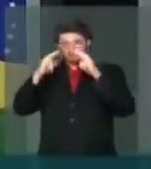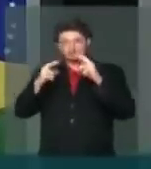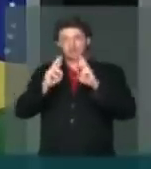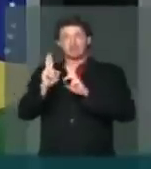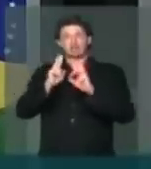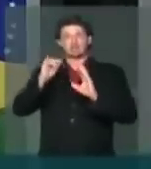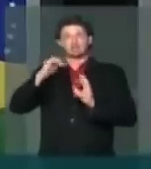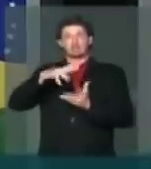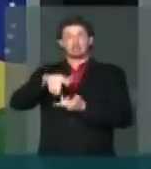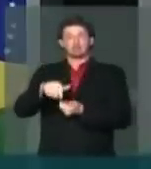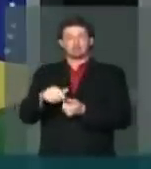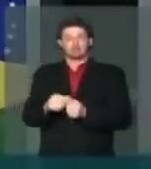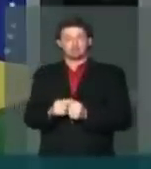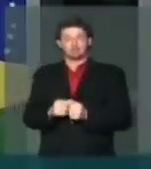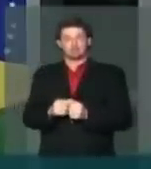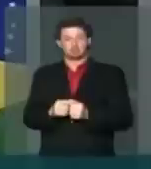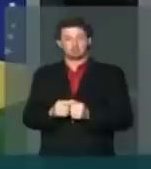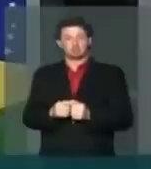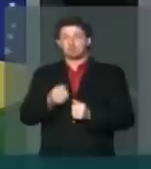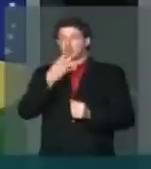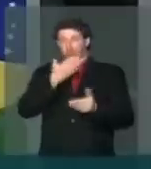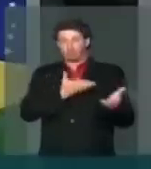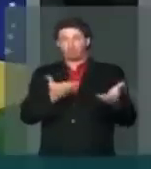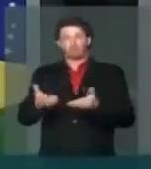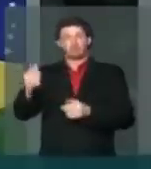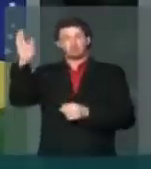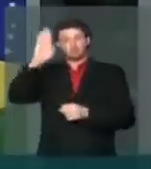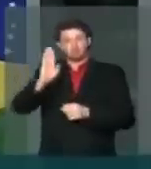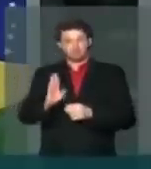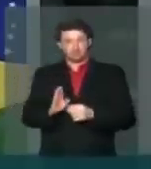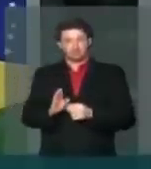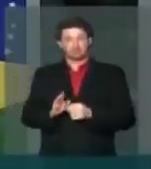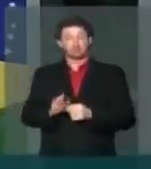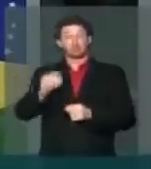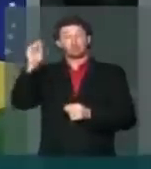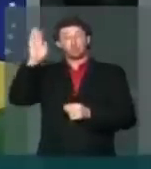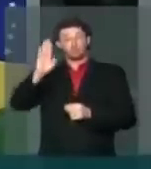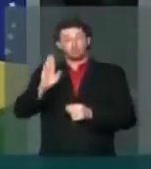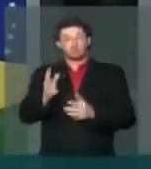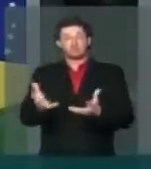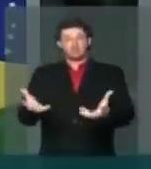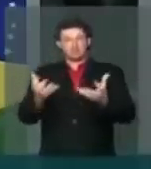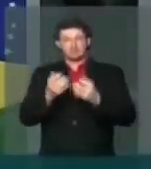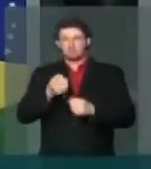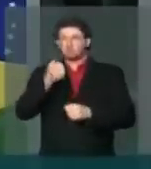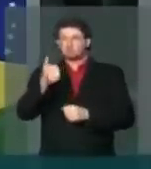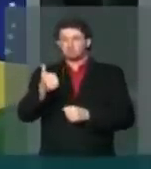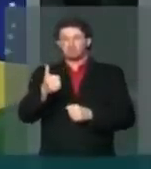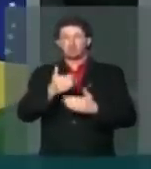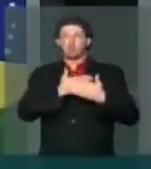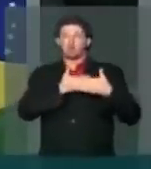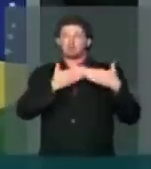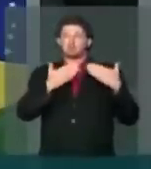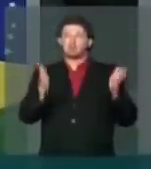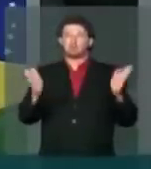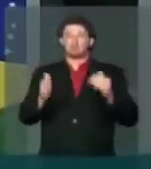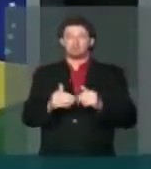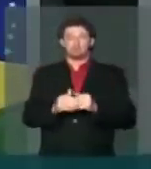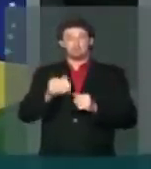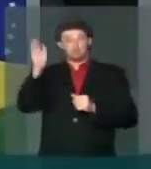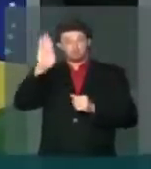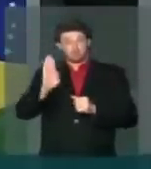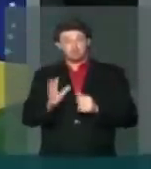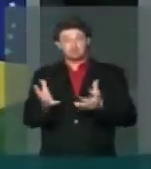relações Adicionais Sejam bem-vindas Ao Brasil O Brasil As recebe De coração Aberto O